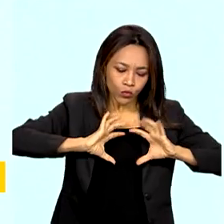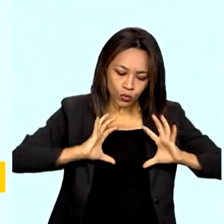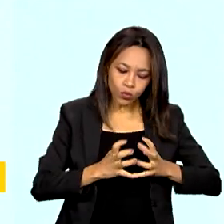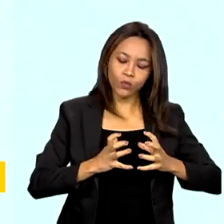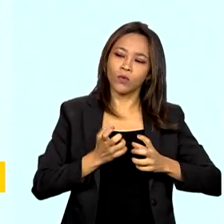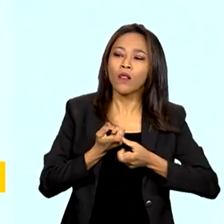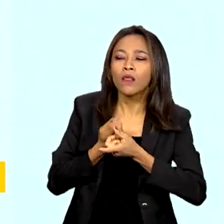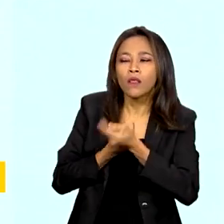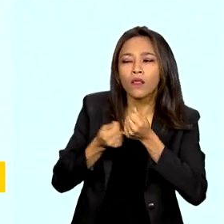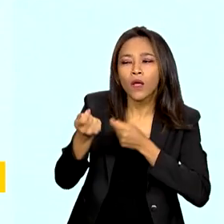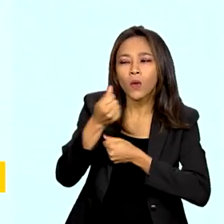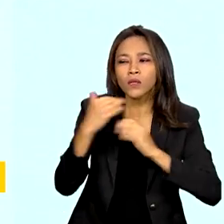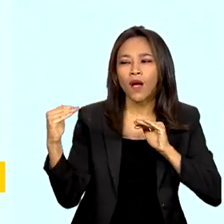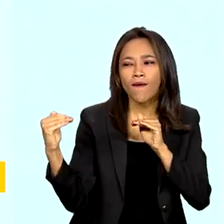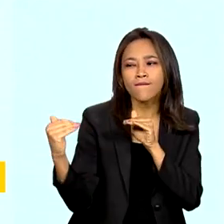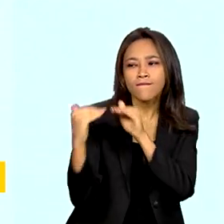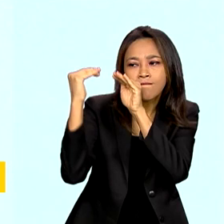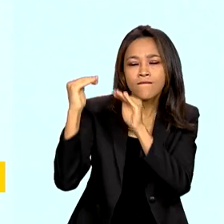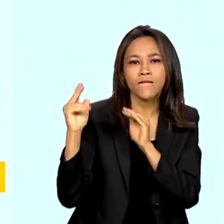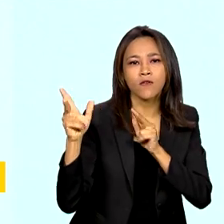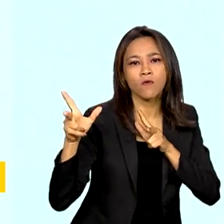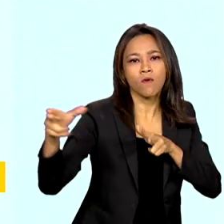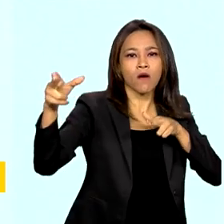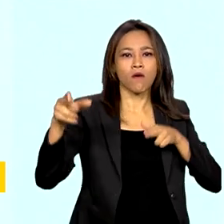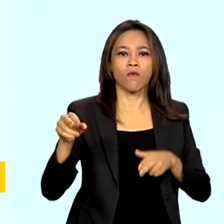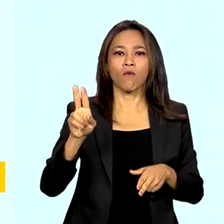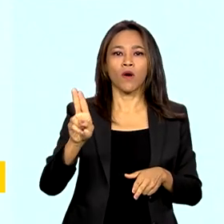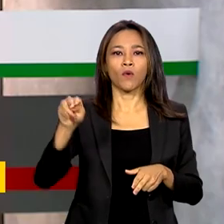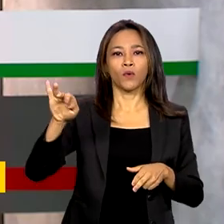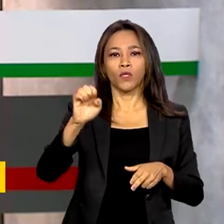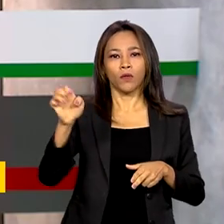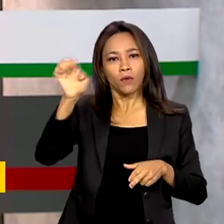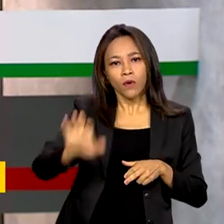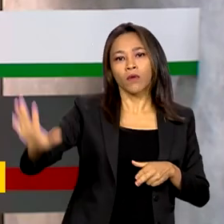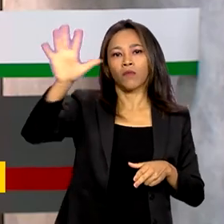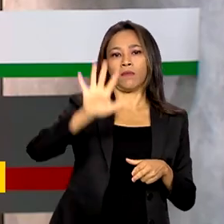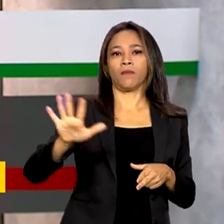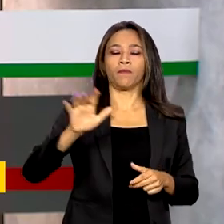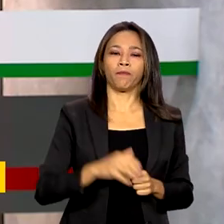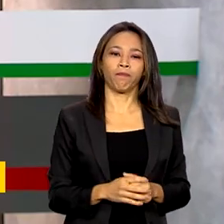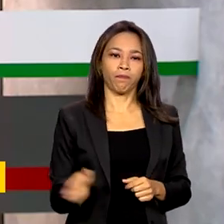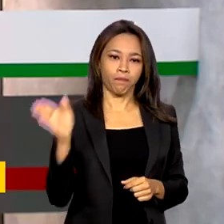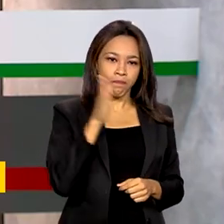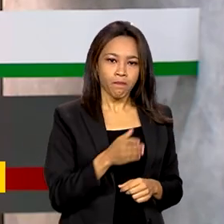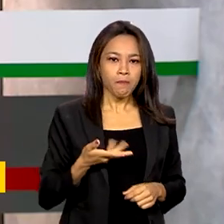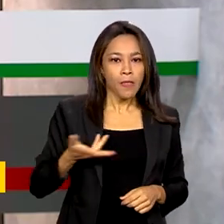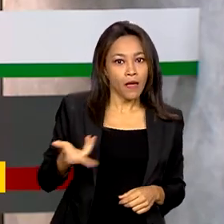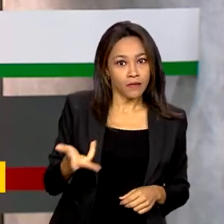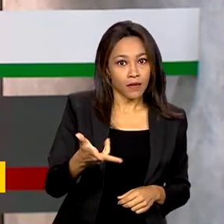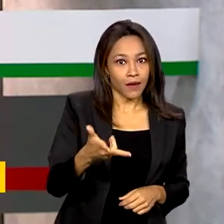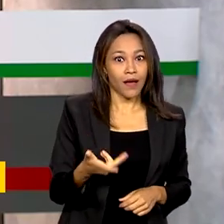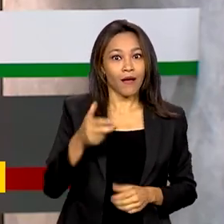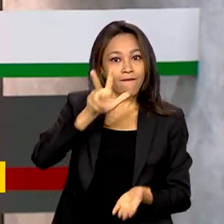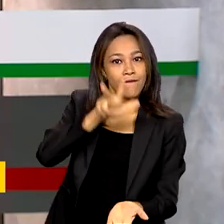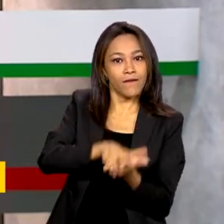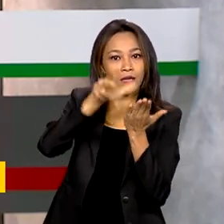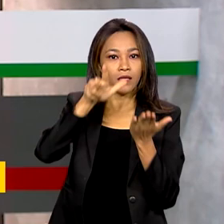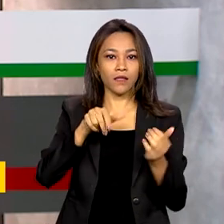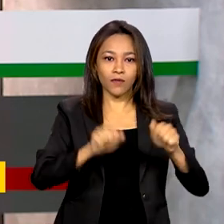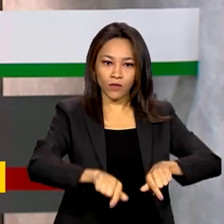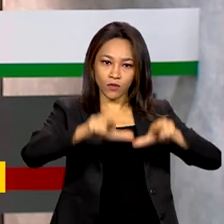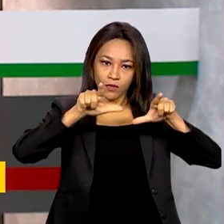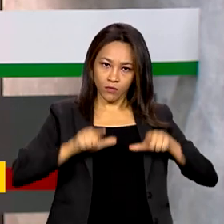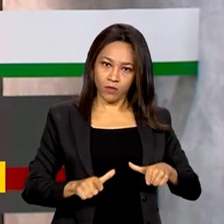sabe, a igualdade de condições com a União Europeia. Acelerar a validação de diplomas de